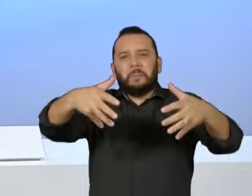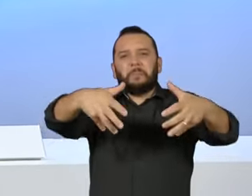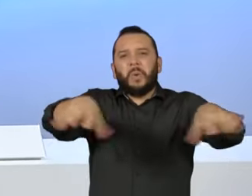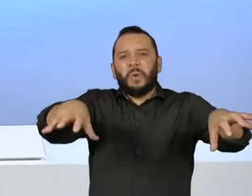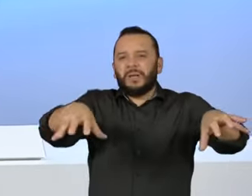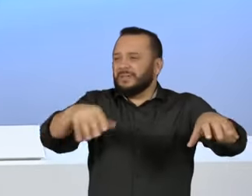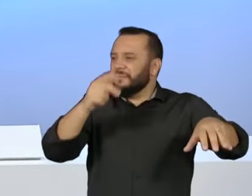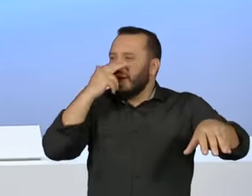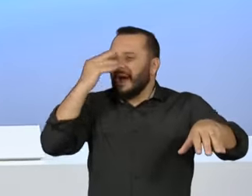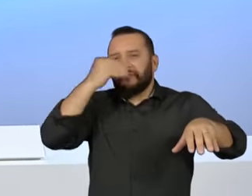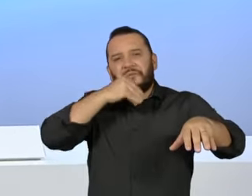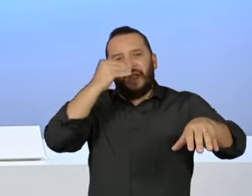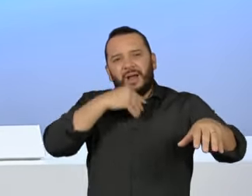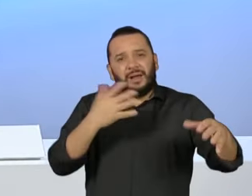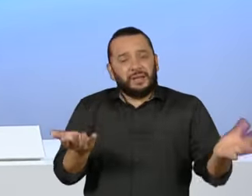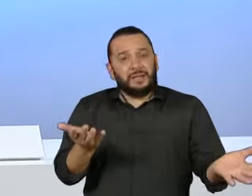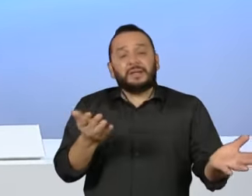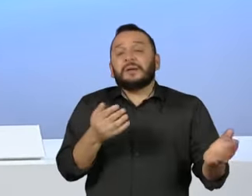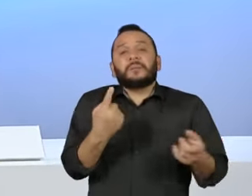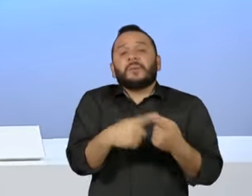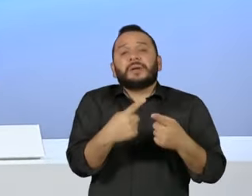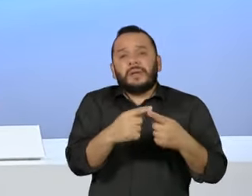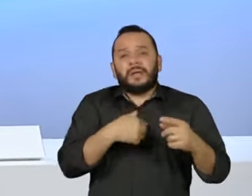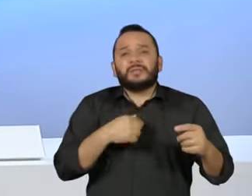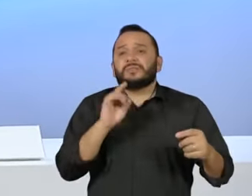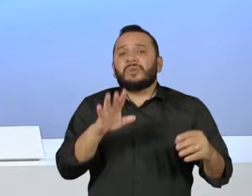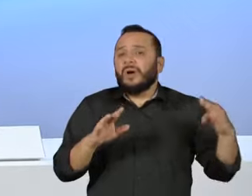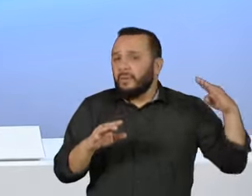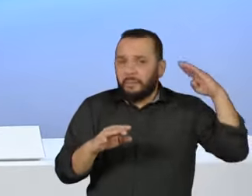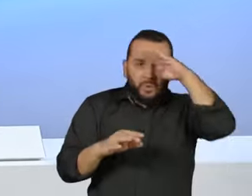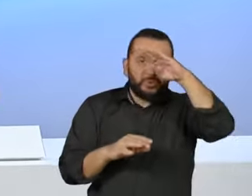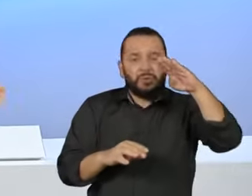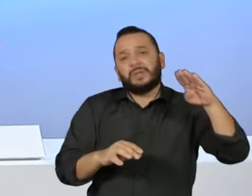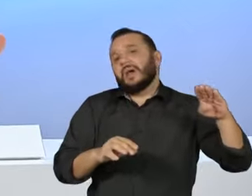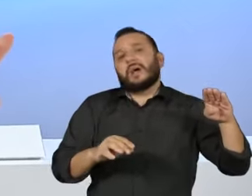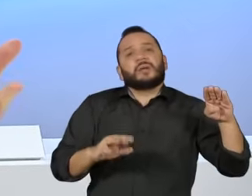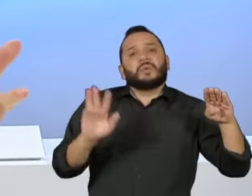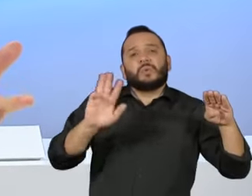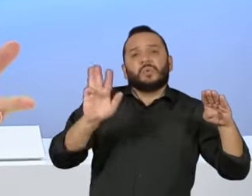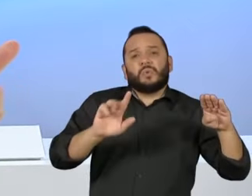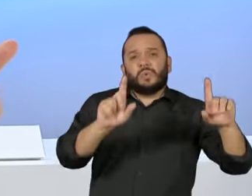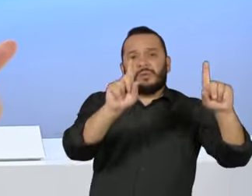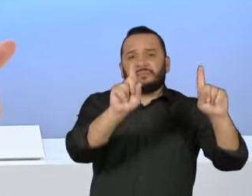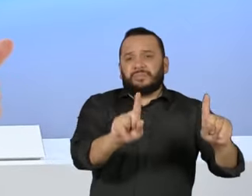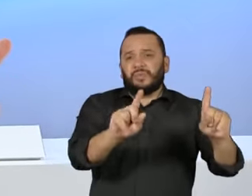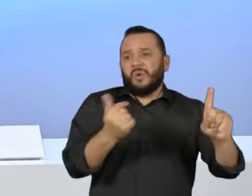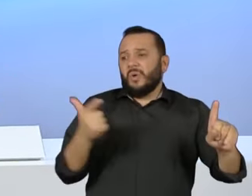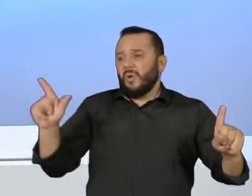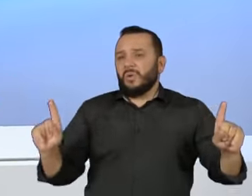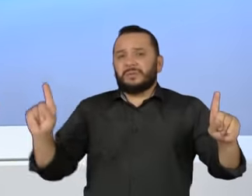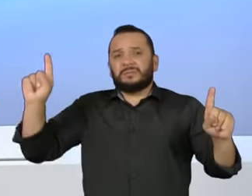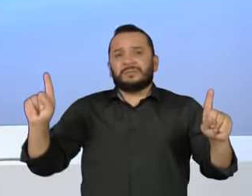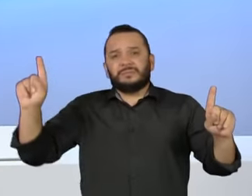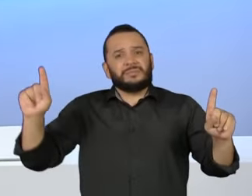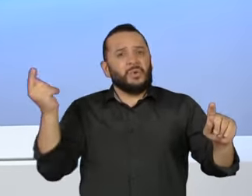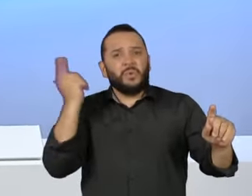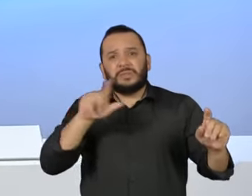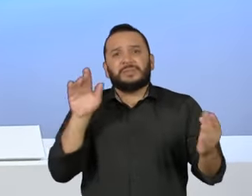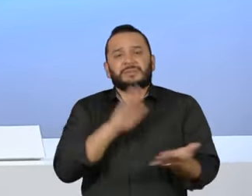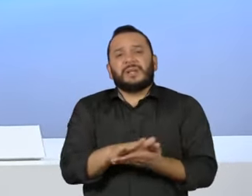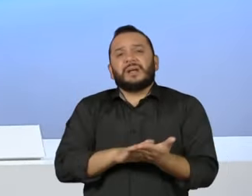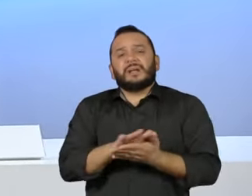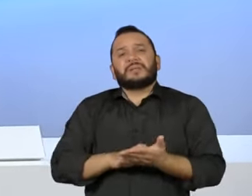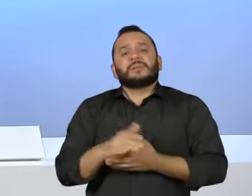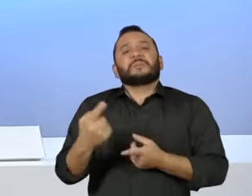errado na construção da terceira via, por que esse projeto não vingou na sua avaliação, na sua experiente